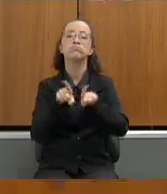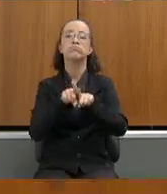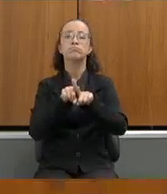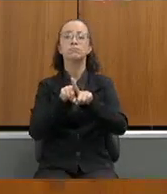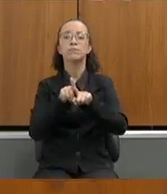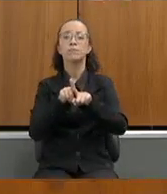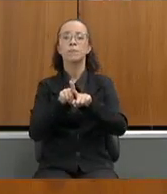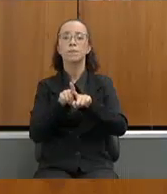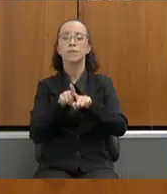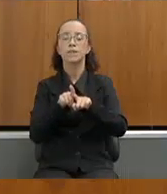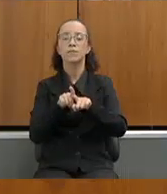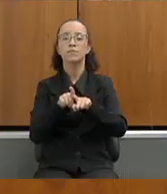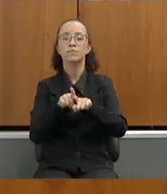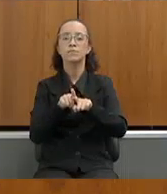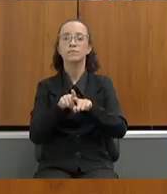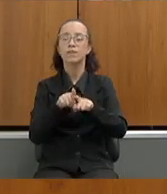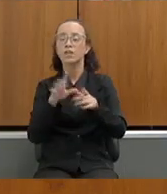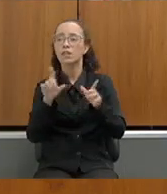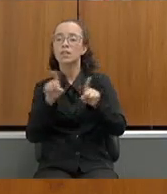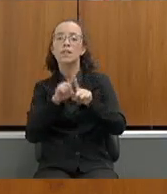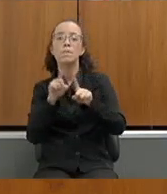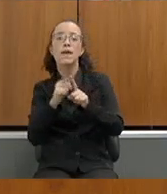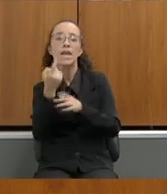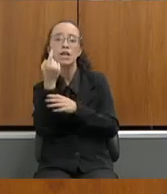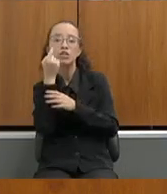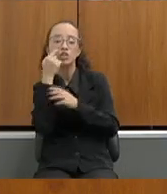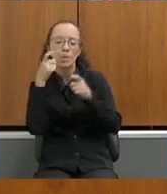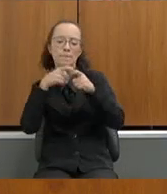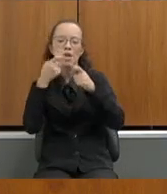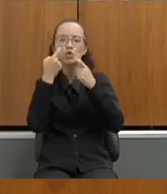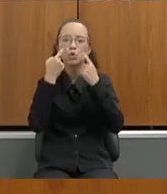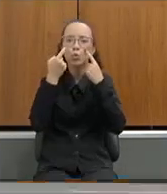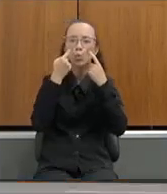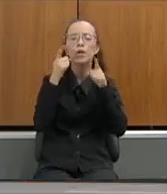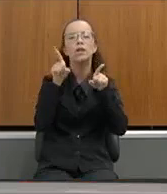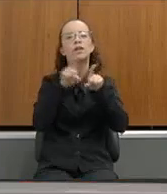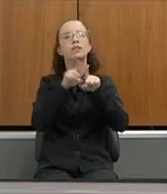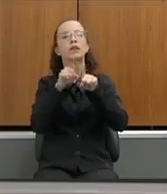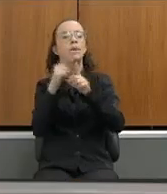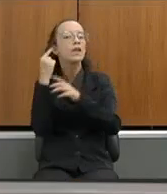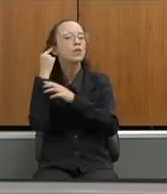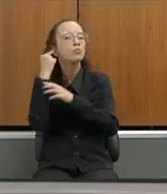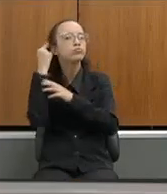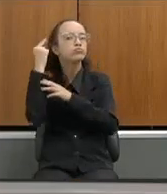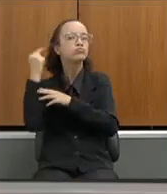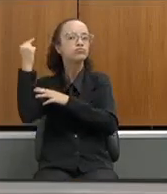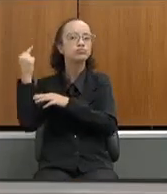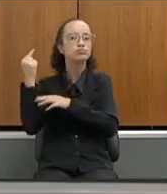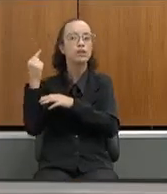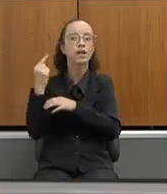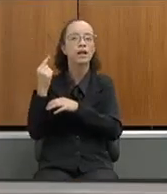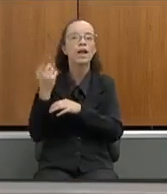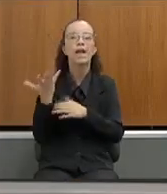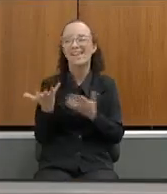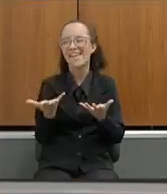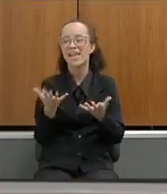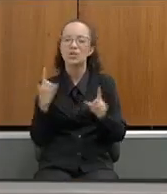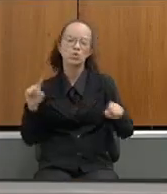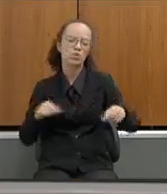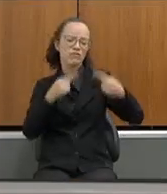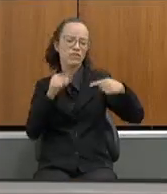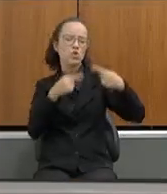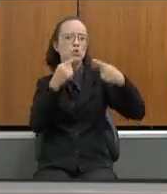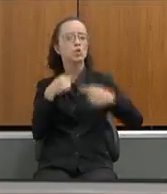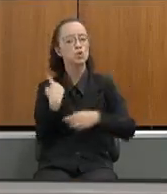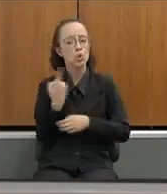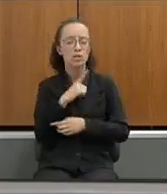fomentar também exames de oftalmológicos e de audiometria para as nossas crianças então são desafios que paulatinamente nós vamos fazendo